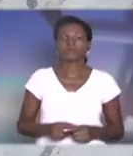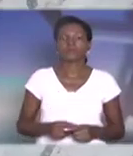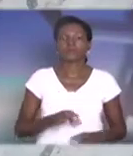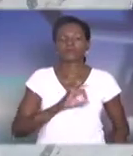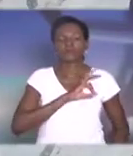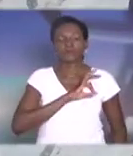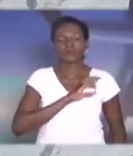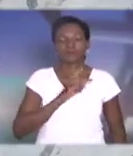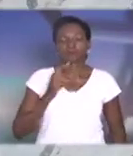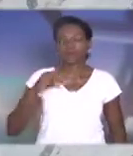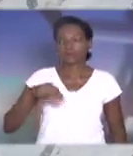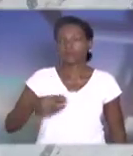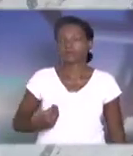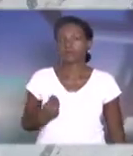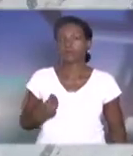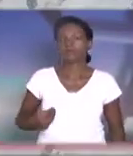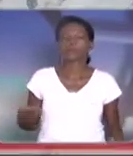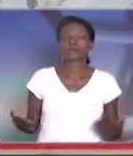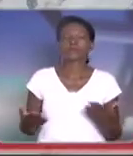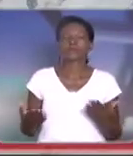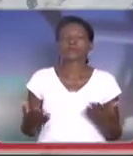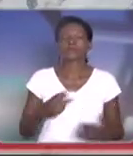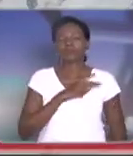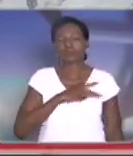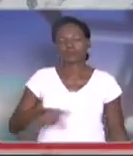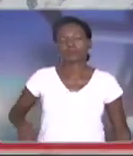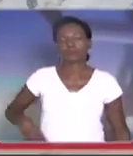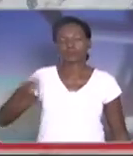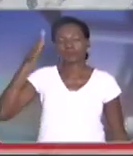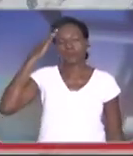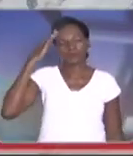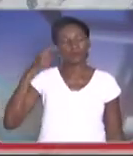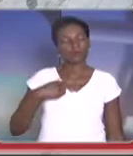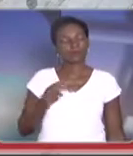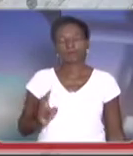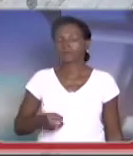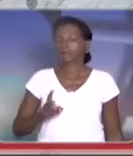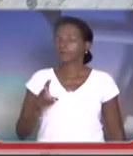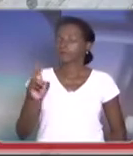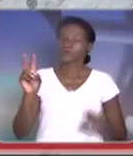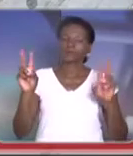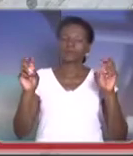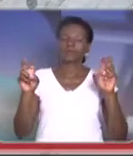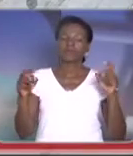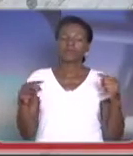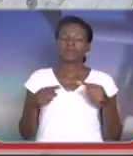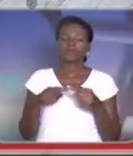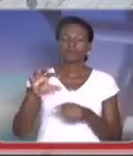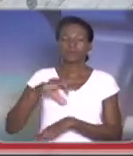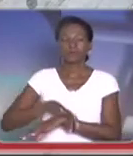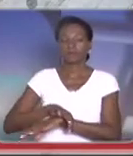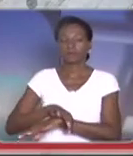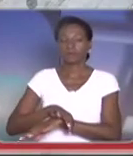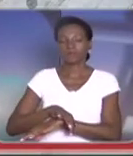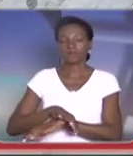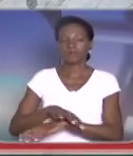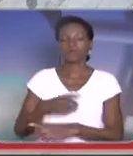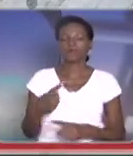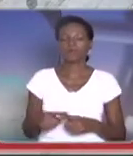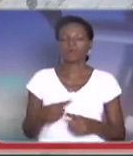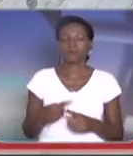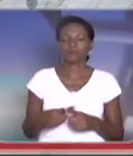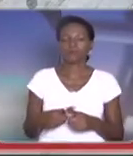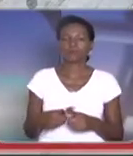militares aqui presentes. Senhor Presidente, se o senhor sabe que eu sempre procuro falar de assuntos relacionados à segurança, porque nossa